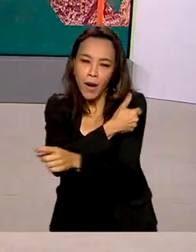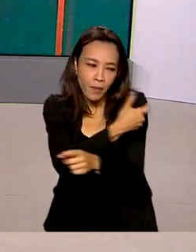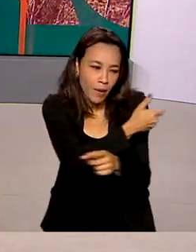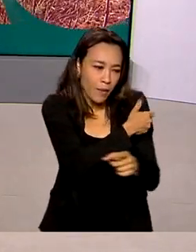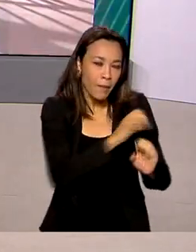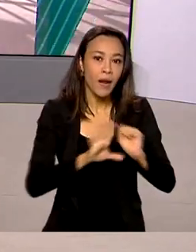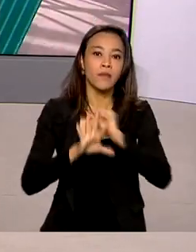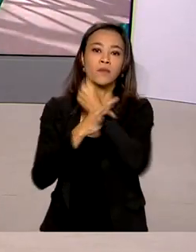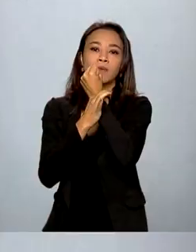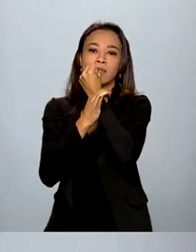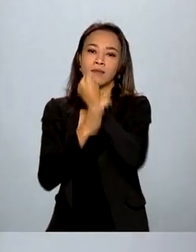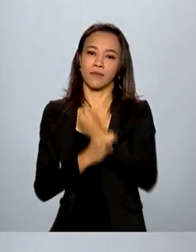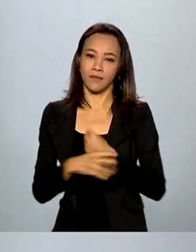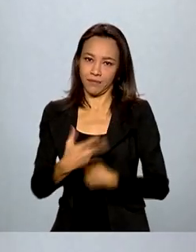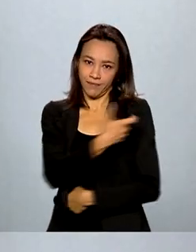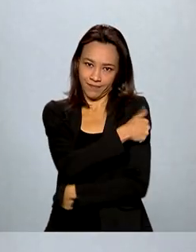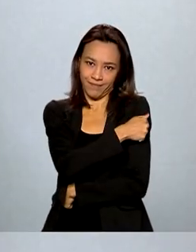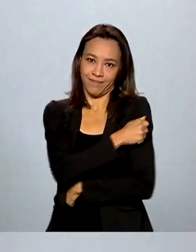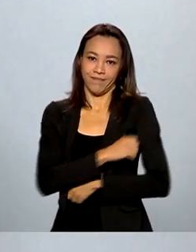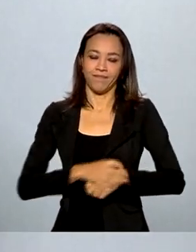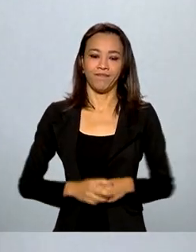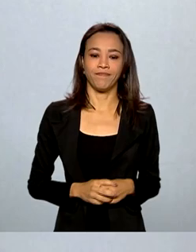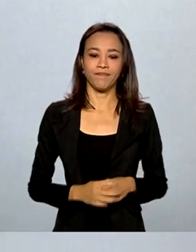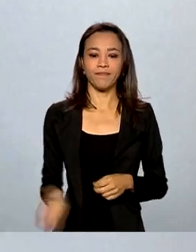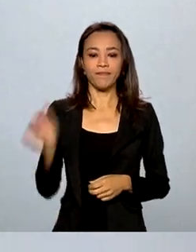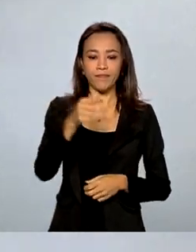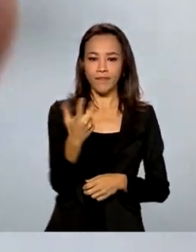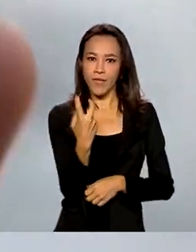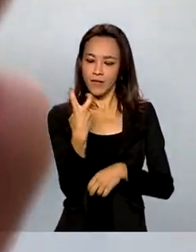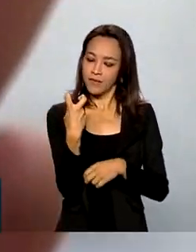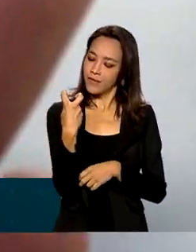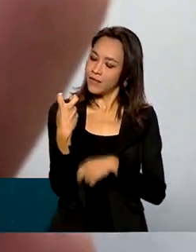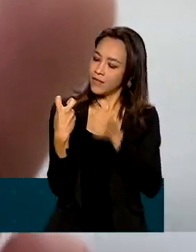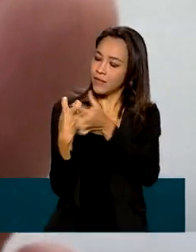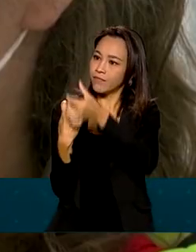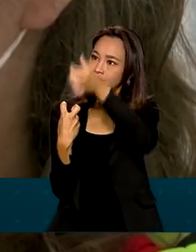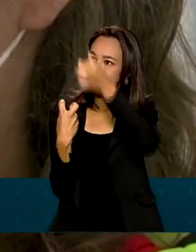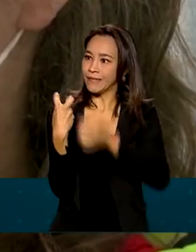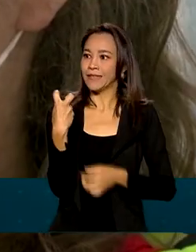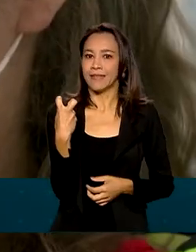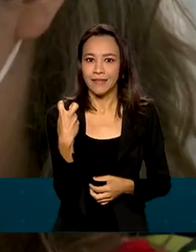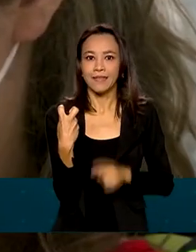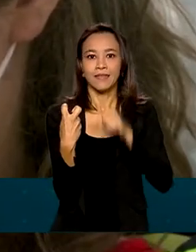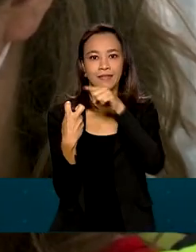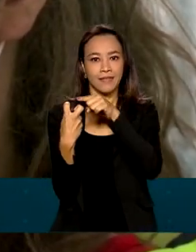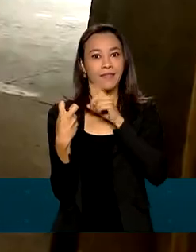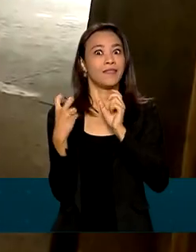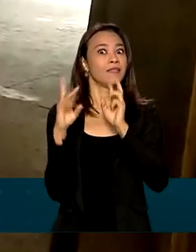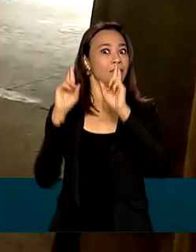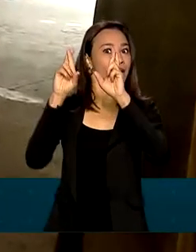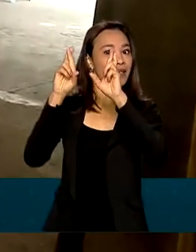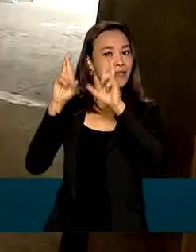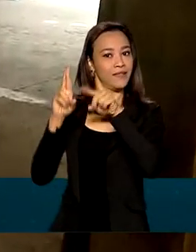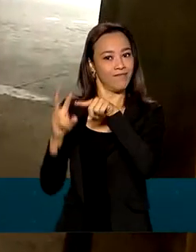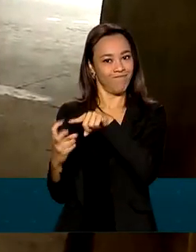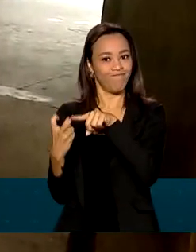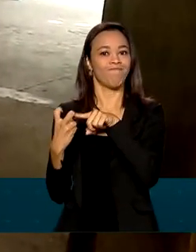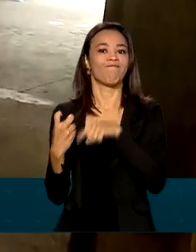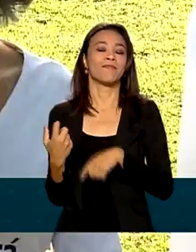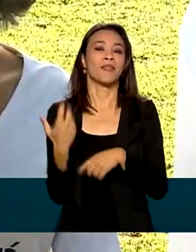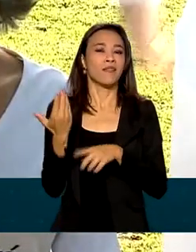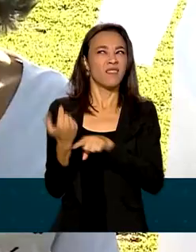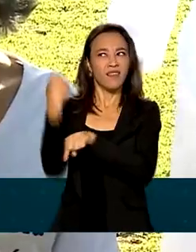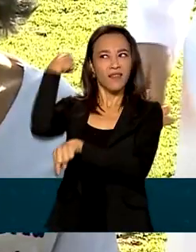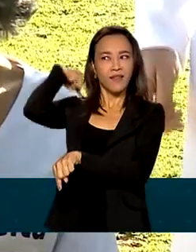eficácia da vacina. Na seringa, uma dose de imunizante e de esperança. Desde que a vacinação